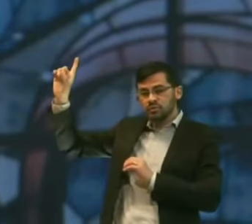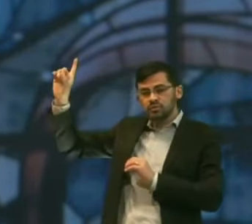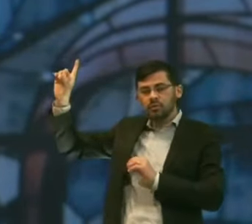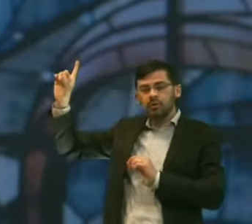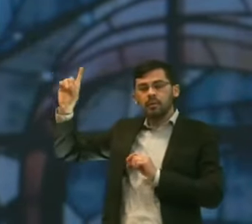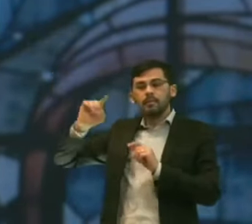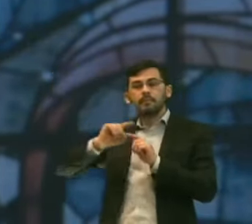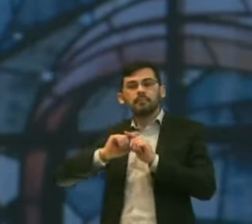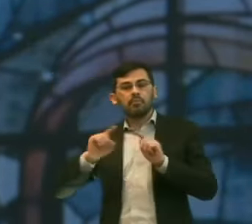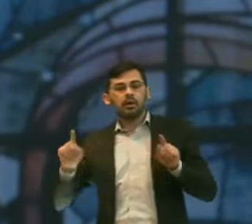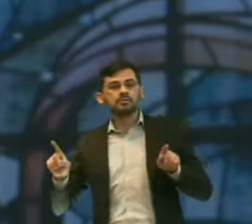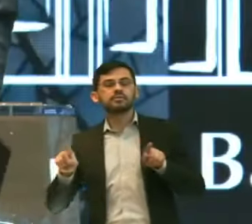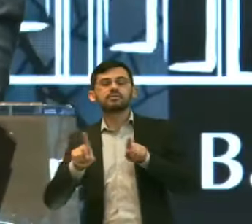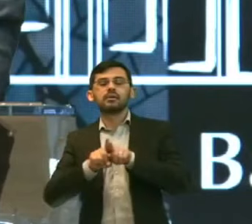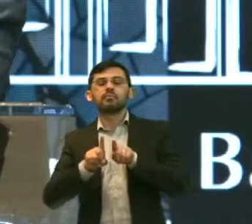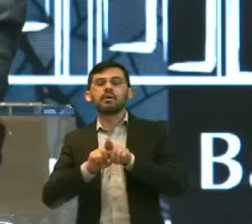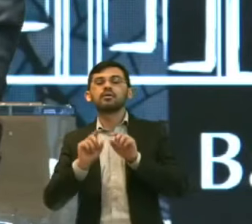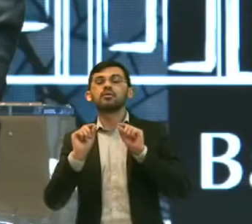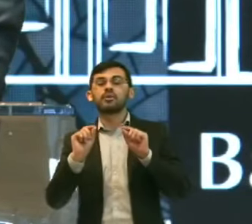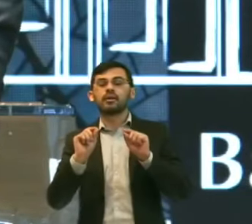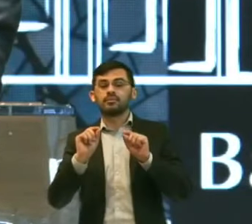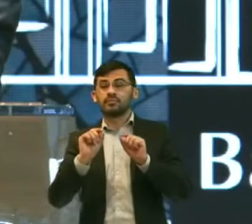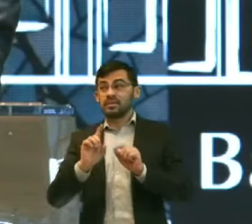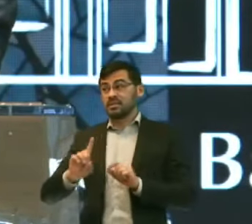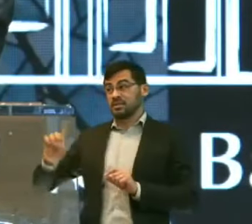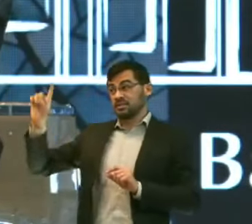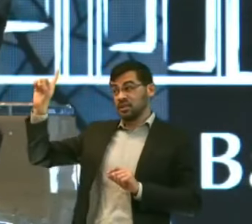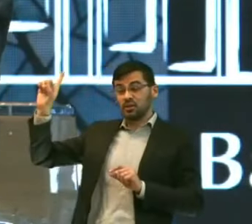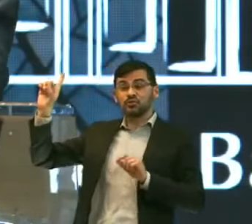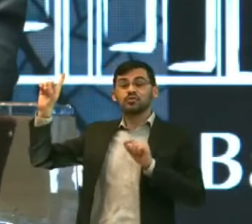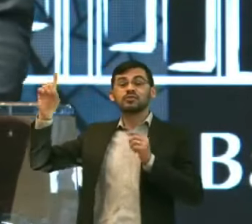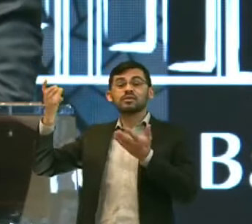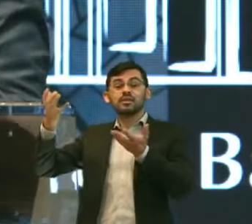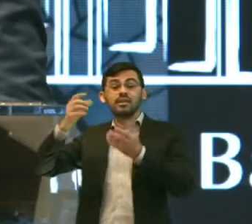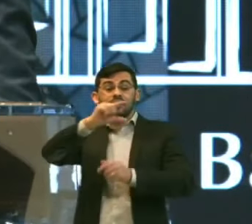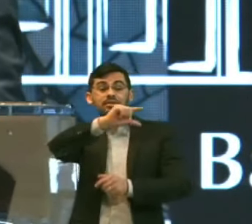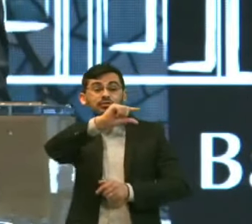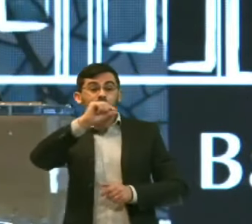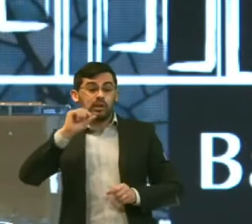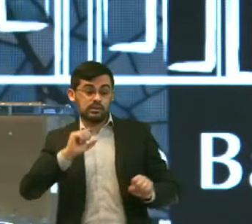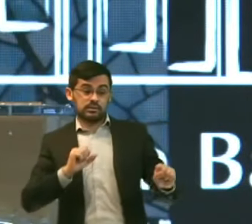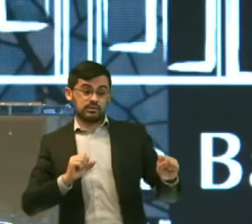profetas Deus queria Fazer de Saúl Um profeta